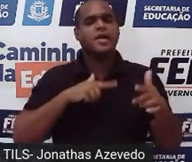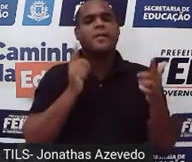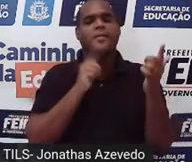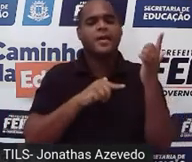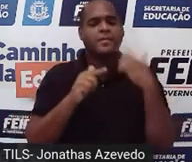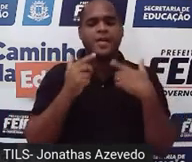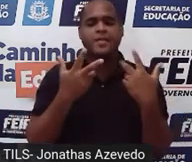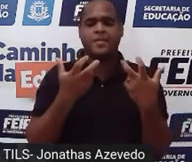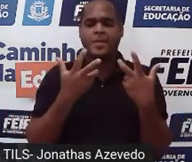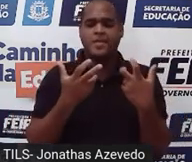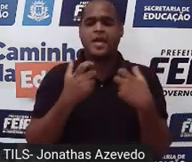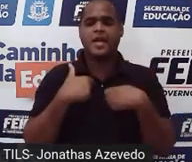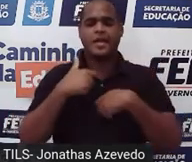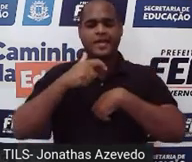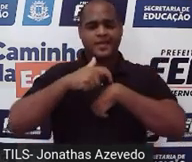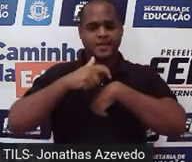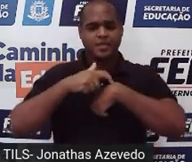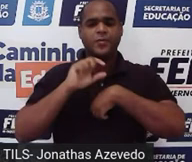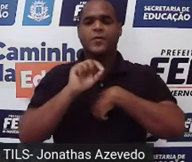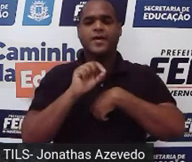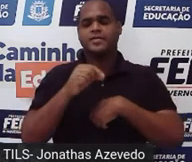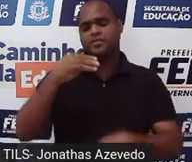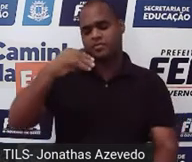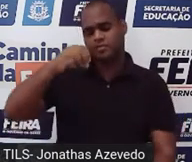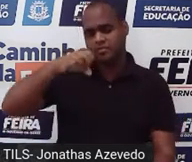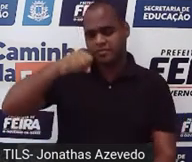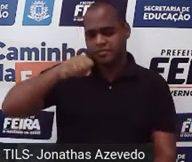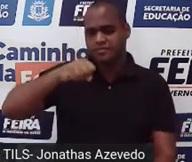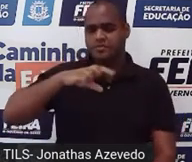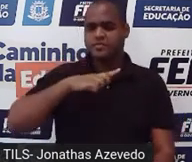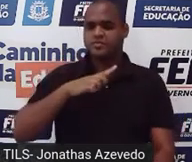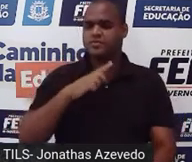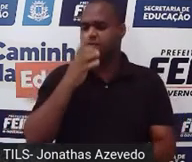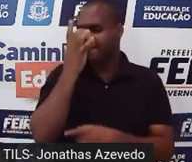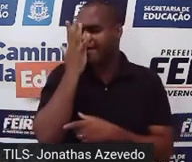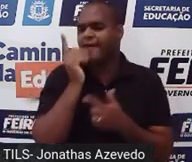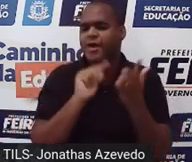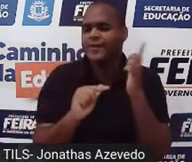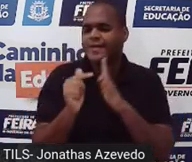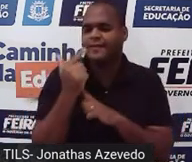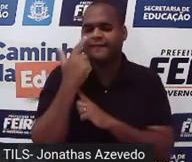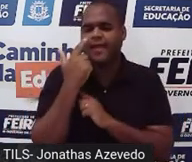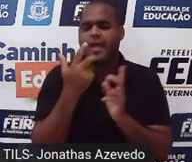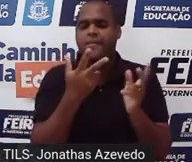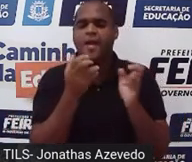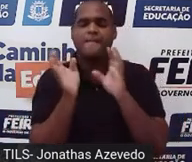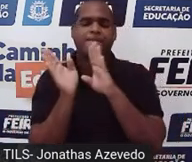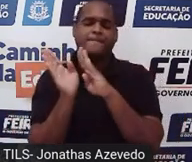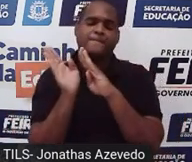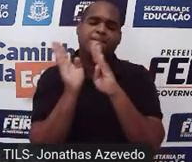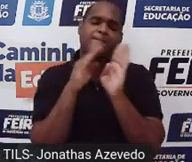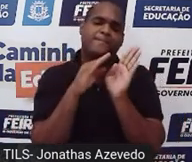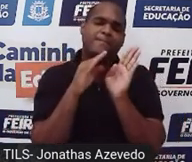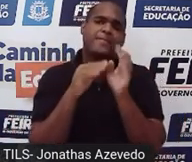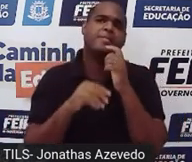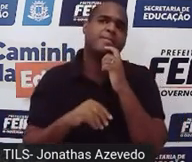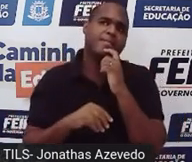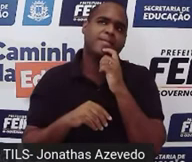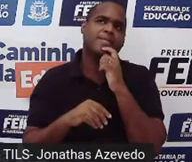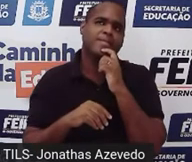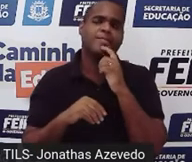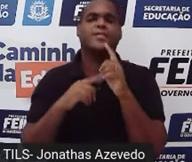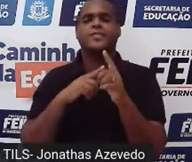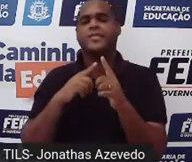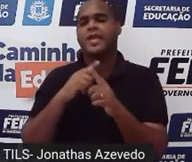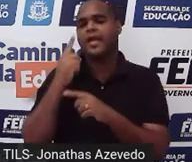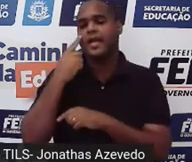isso que eu nem dei o tempo de 30 segundos, tá? Porque é muito fácil olhar e ver que em todas elas a parte de cima é o